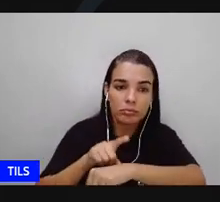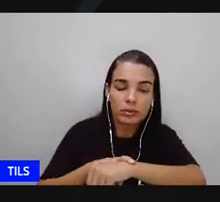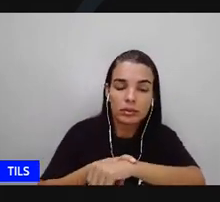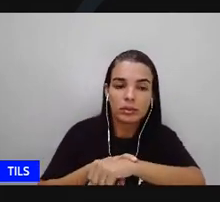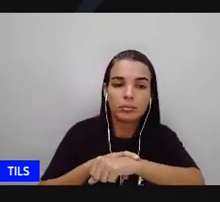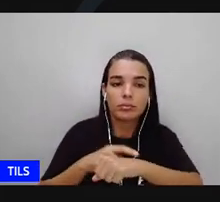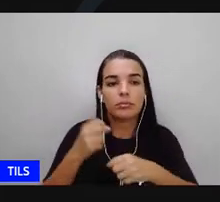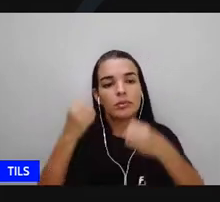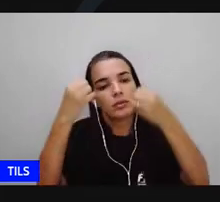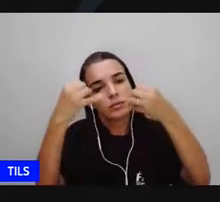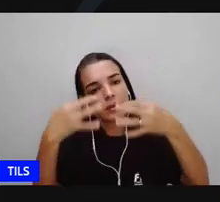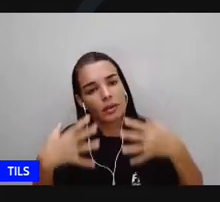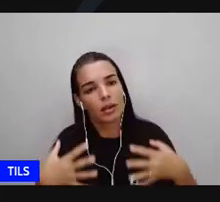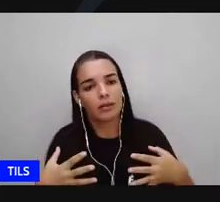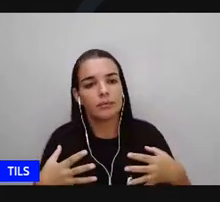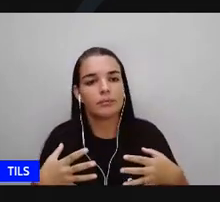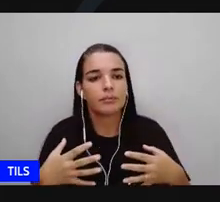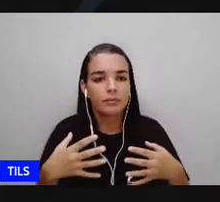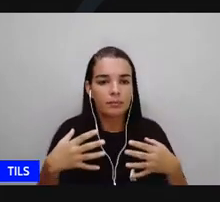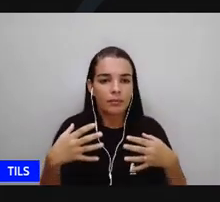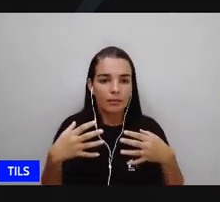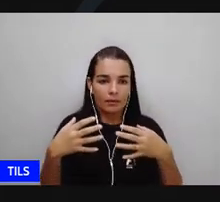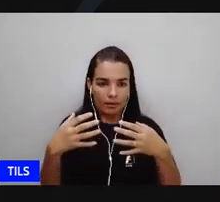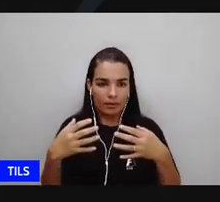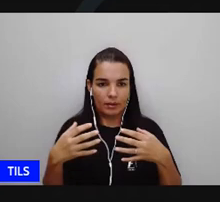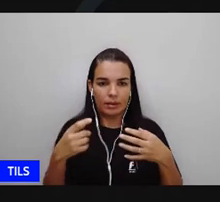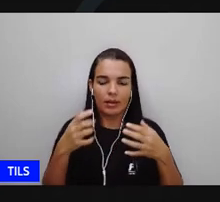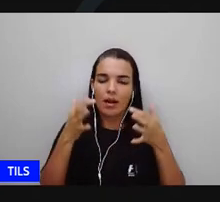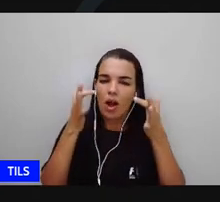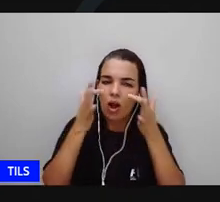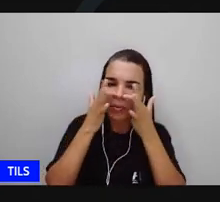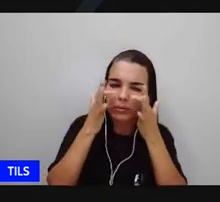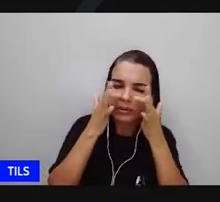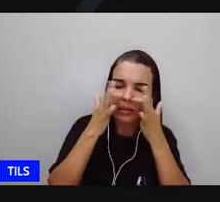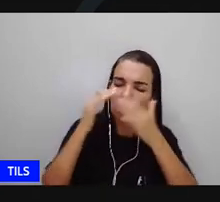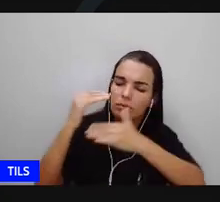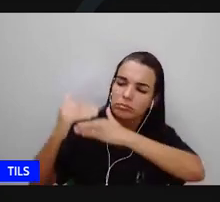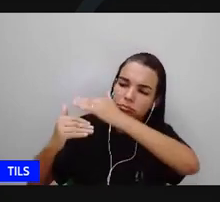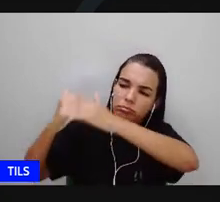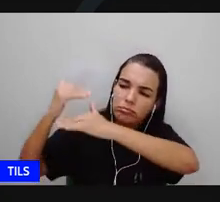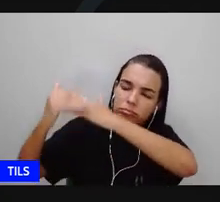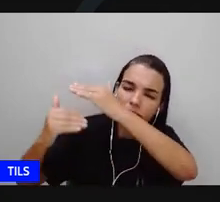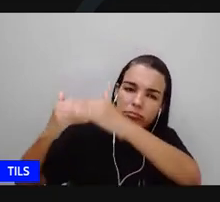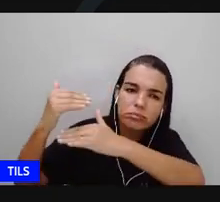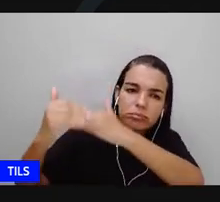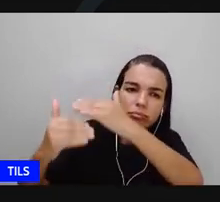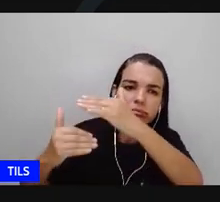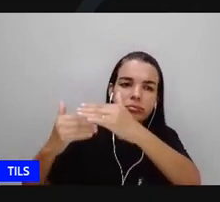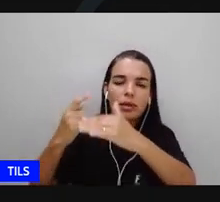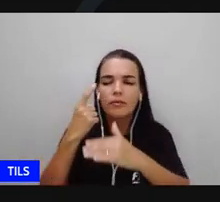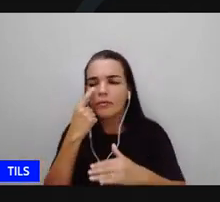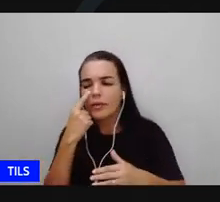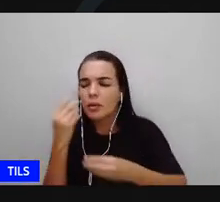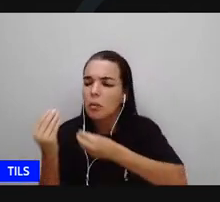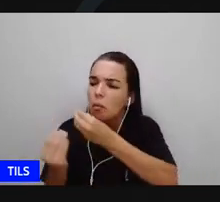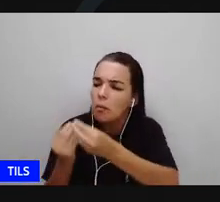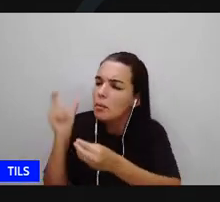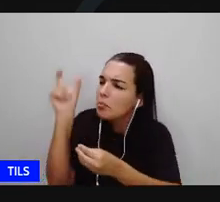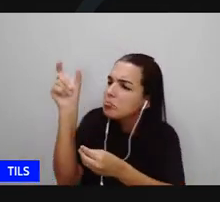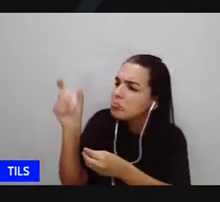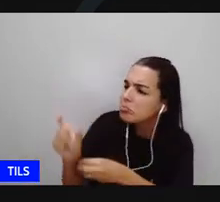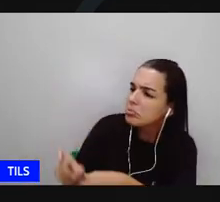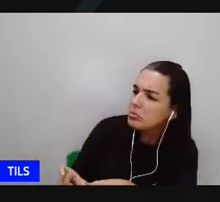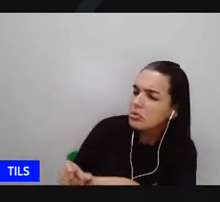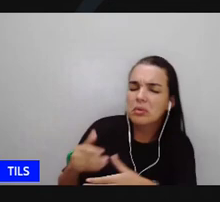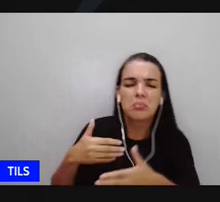você vai observando no entorno a própria pessoa independente de